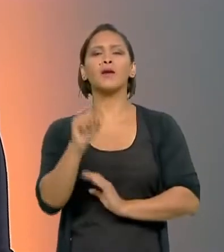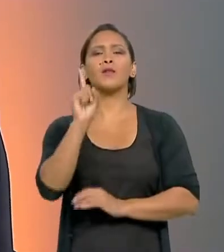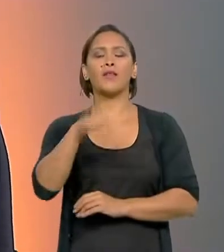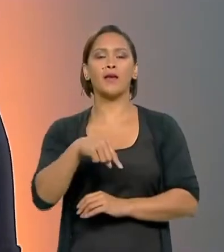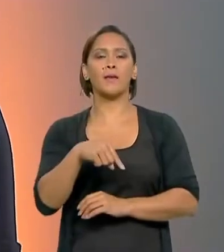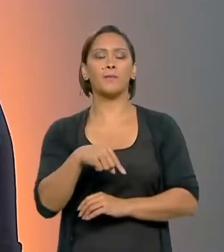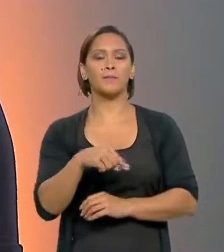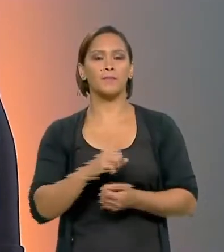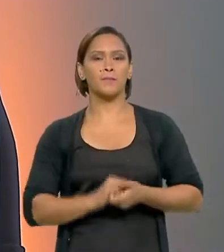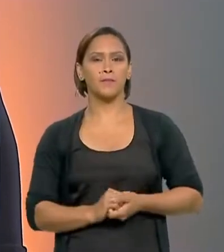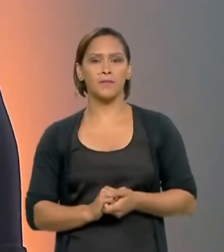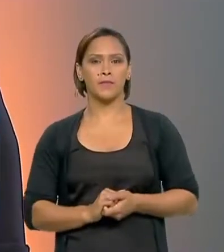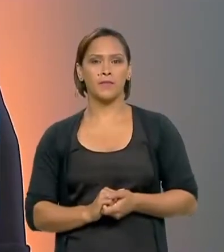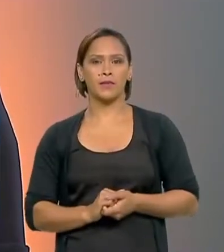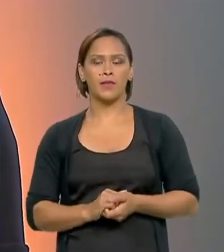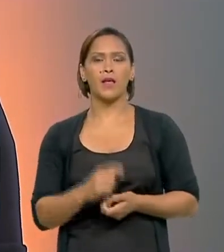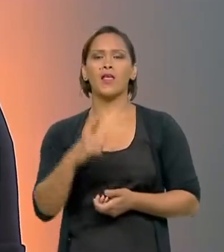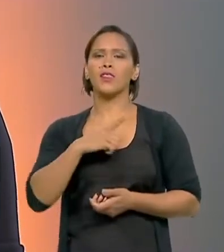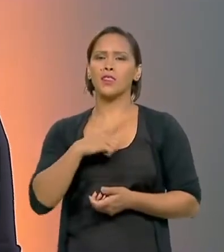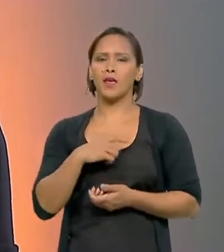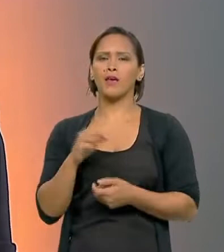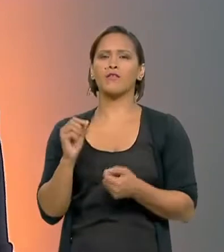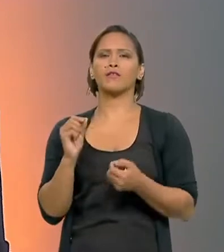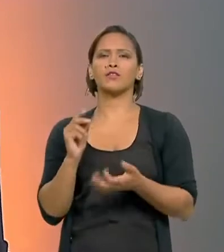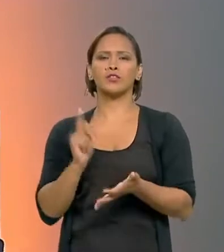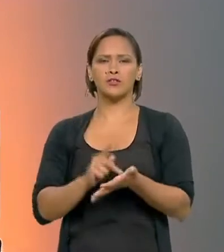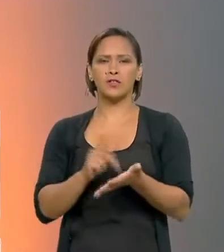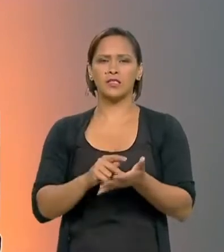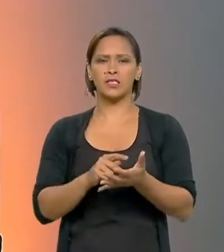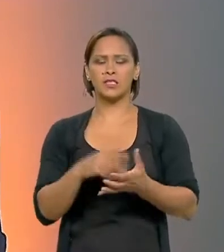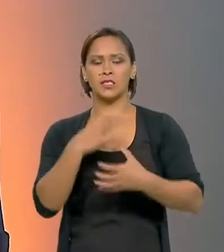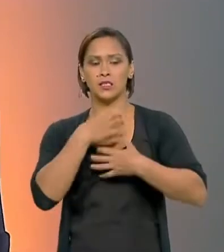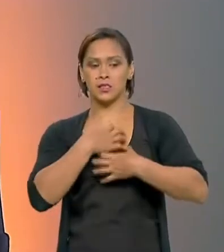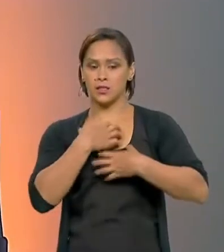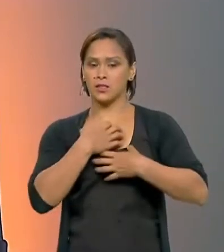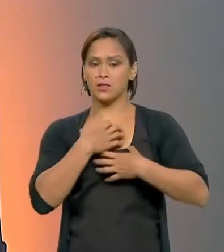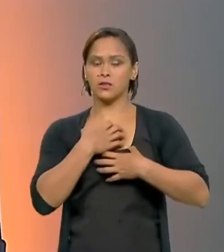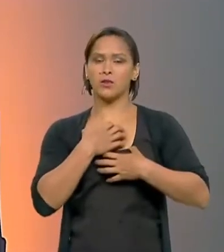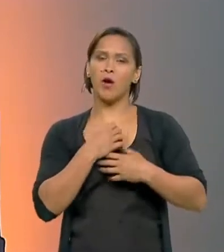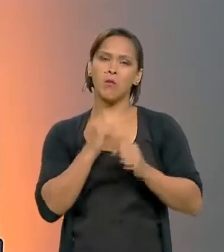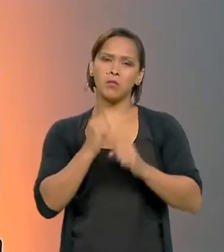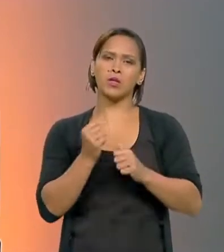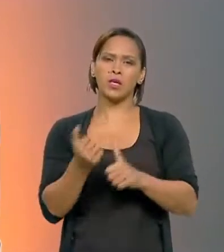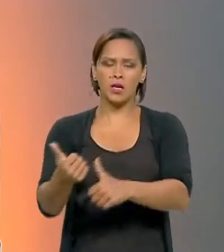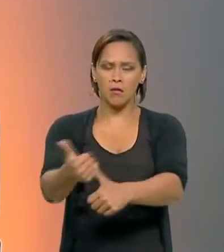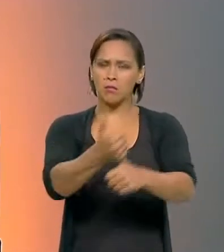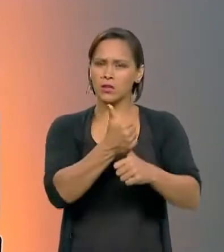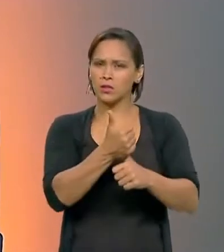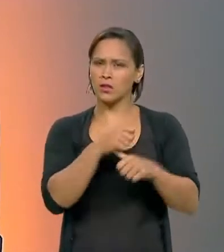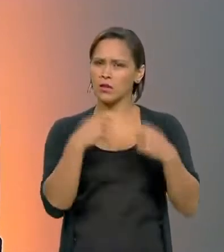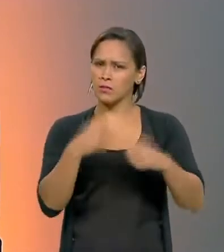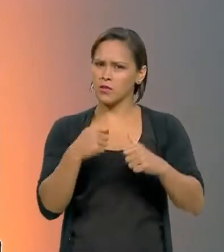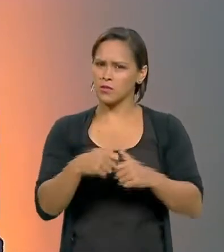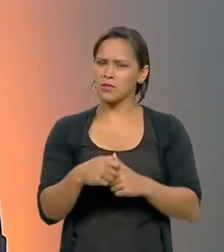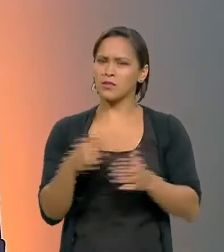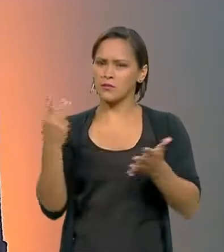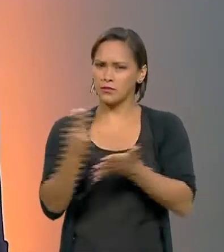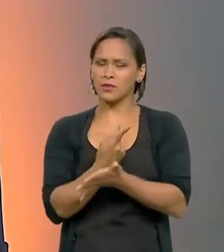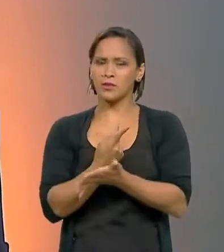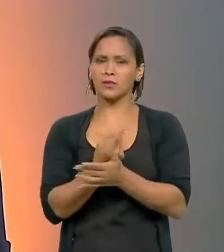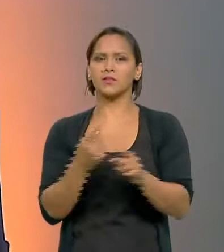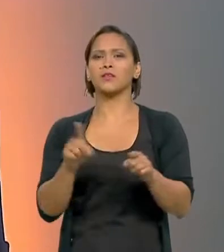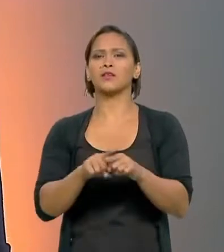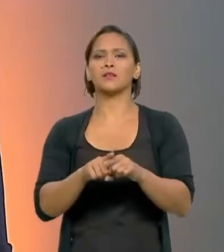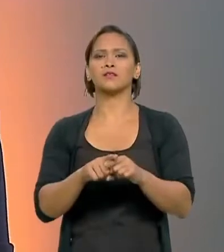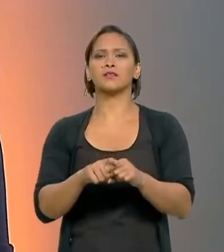primeiro, é se houve de fato esse incômodo e se isso é motivo para a demissão de um comandante do Exército. E